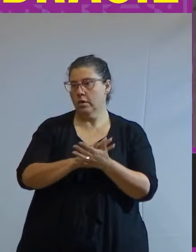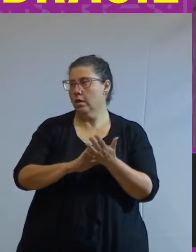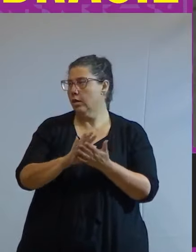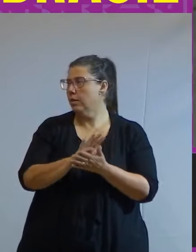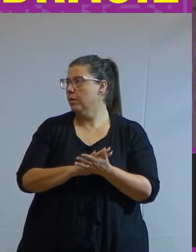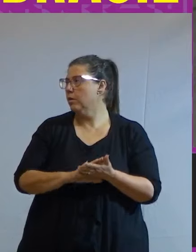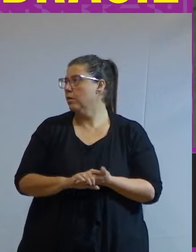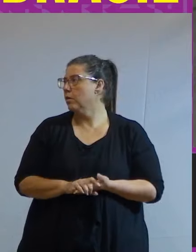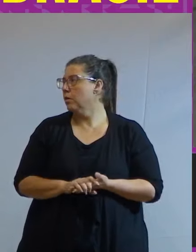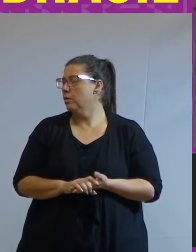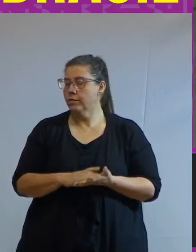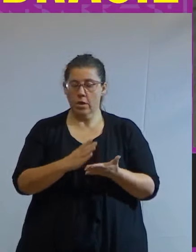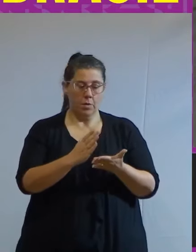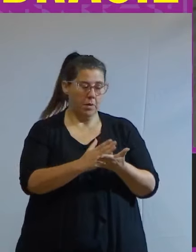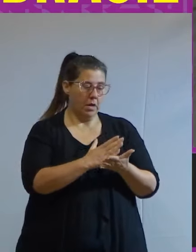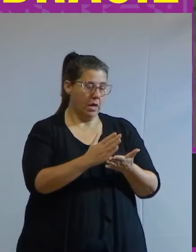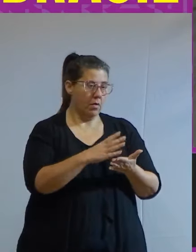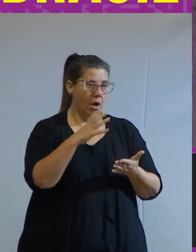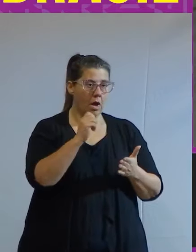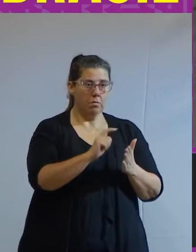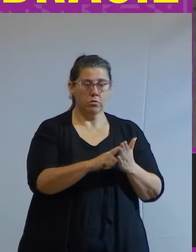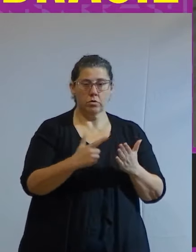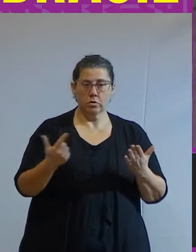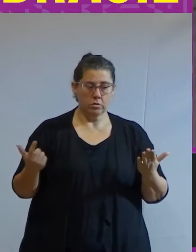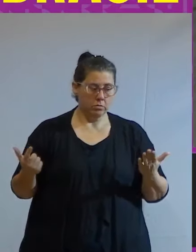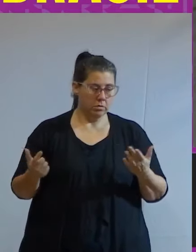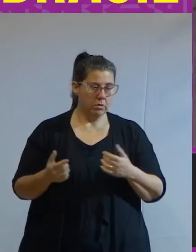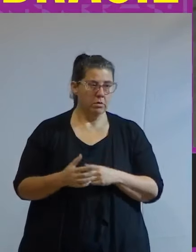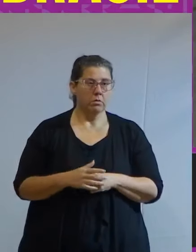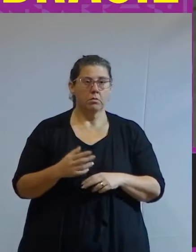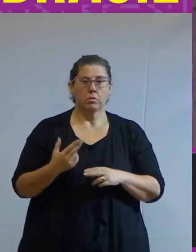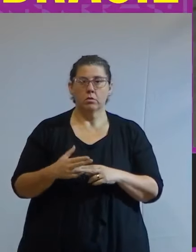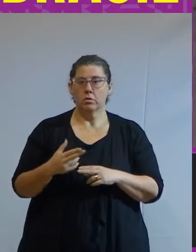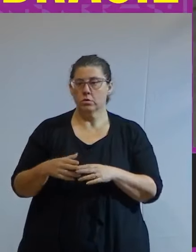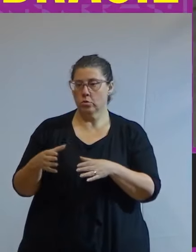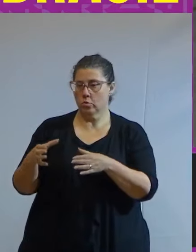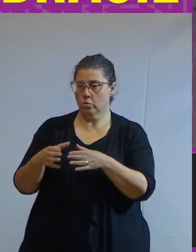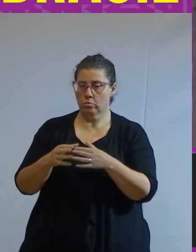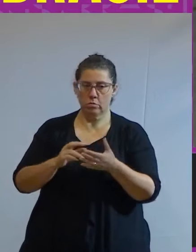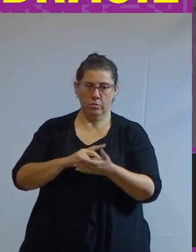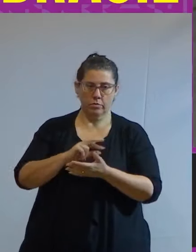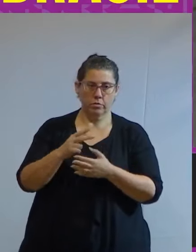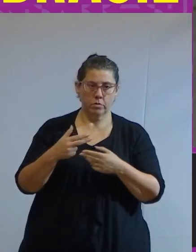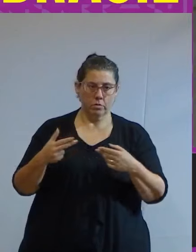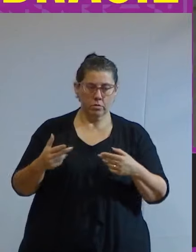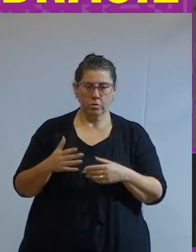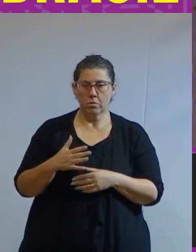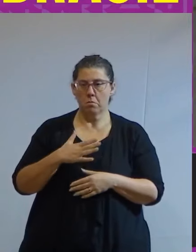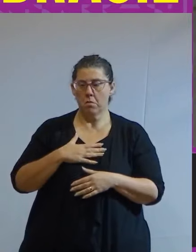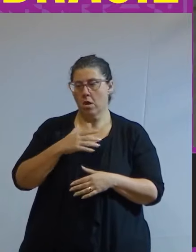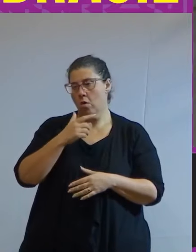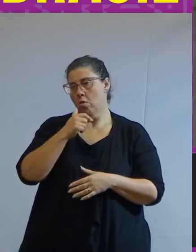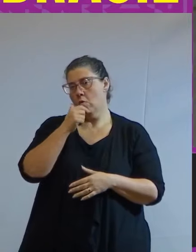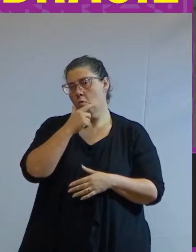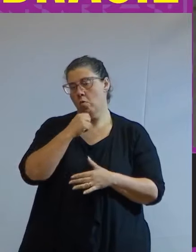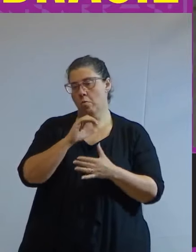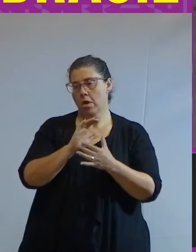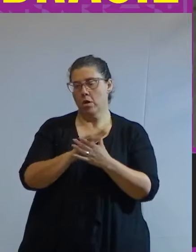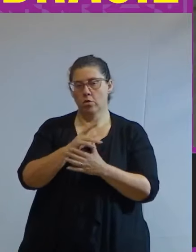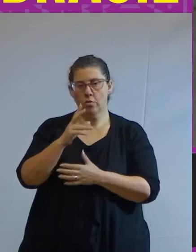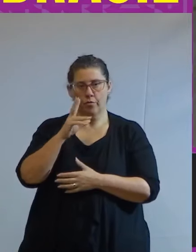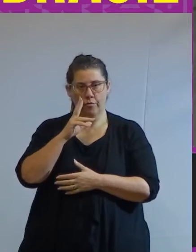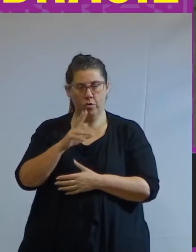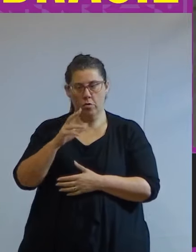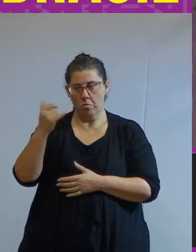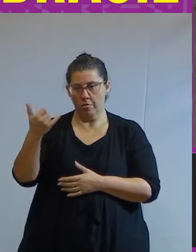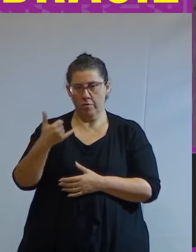eu leio rapidamente o jornal de manhã por causa desse conjunto de coisas mas meu marido assistiu e me